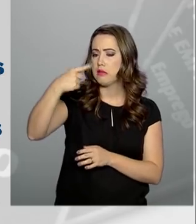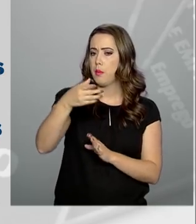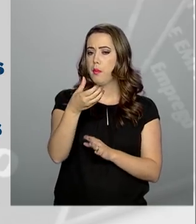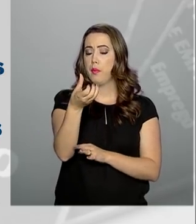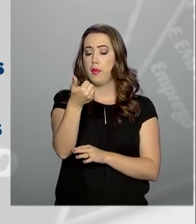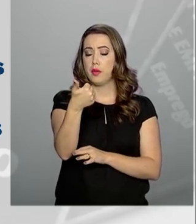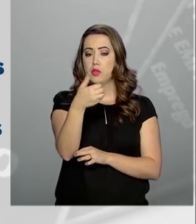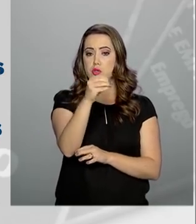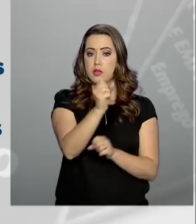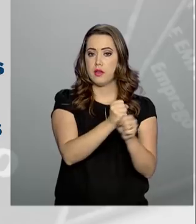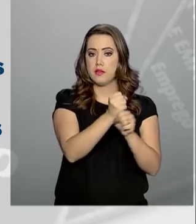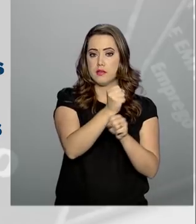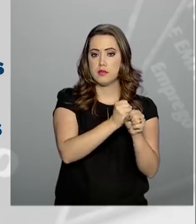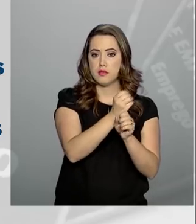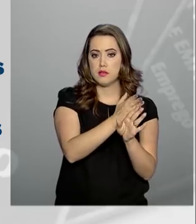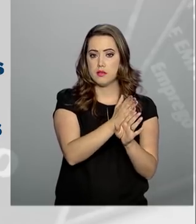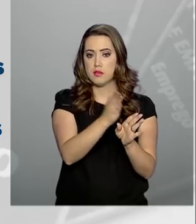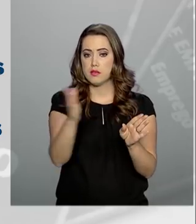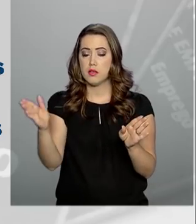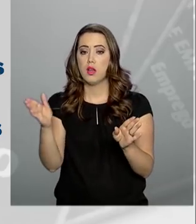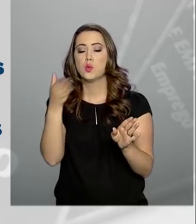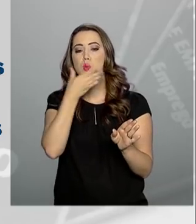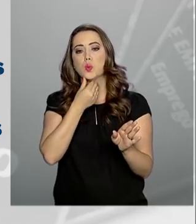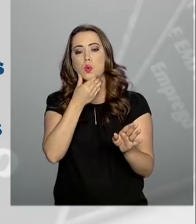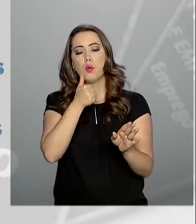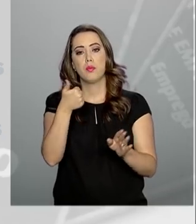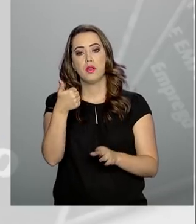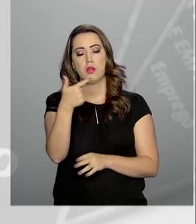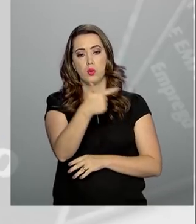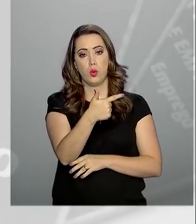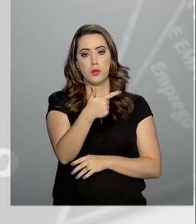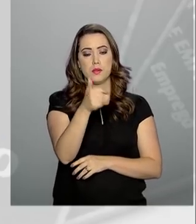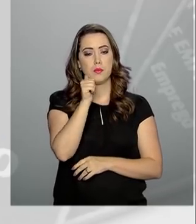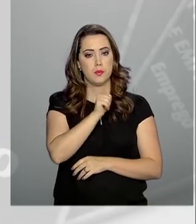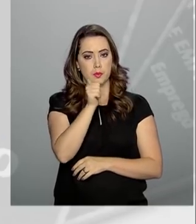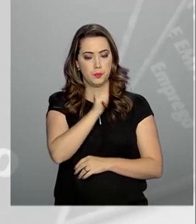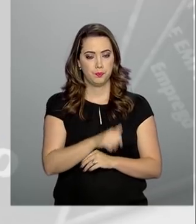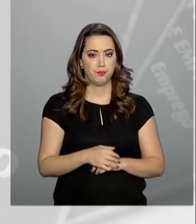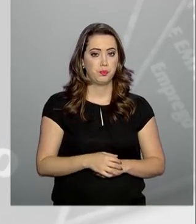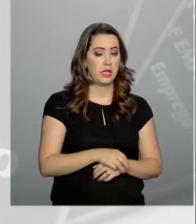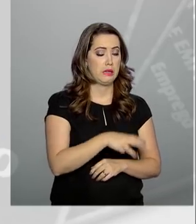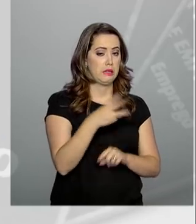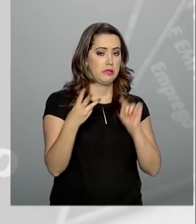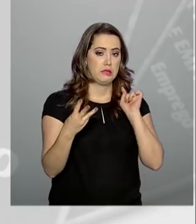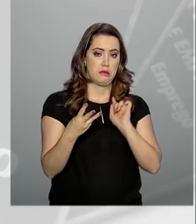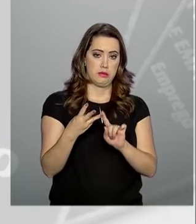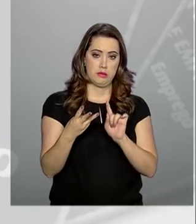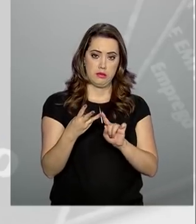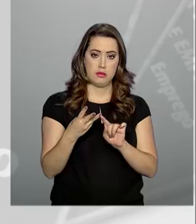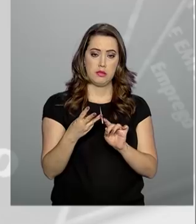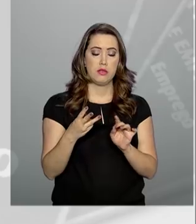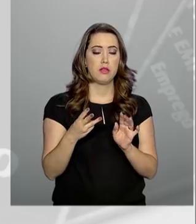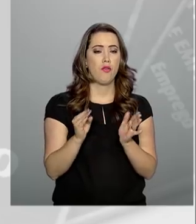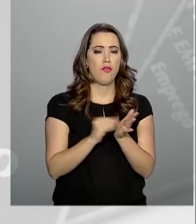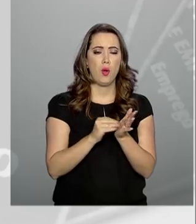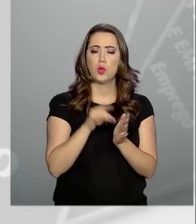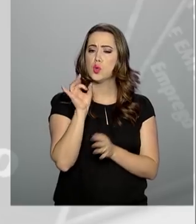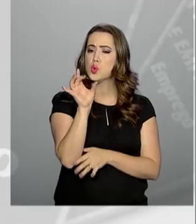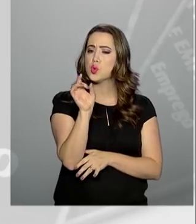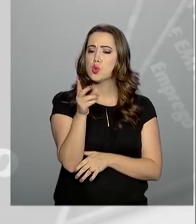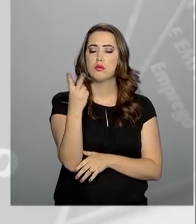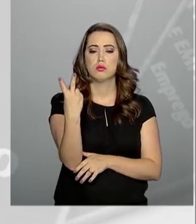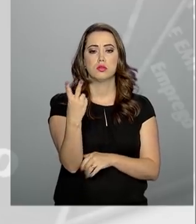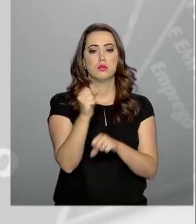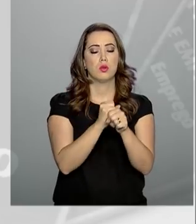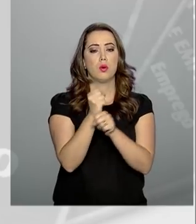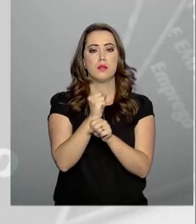de transição para eles e 12 anos para elas. A terceira regra vale para quem falta até dois anos para atingir o